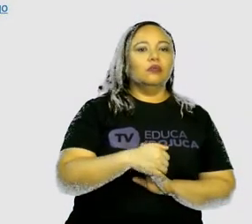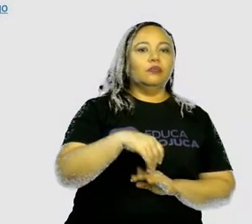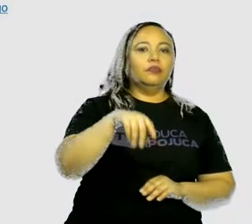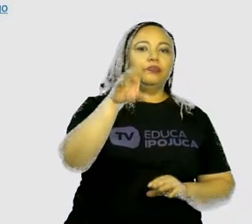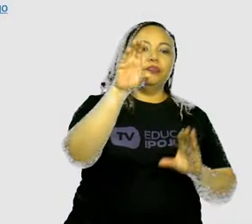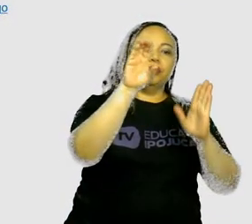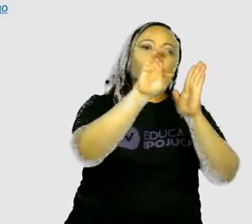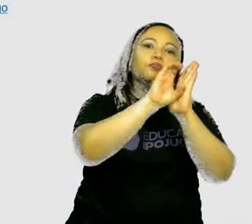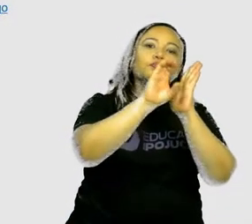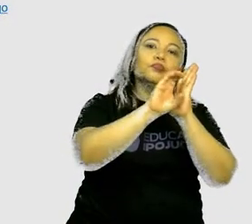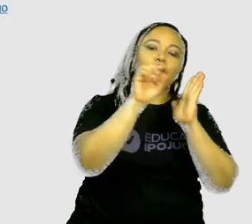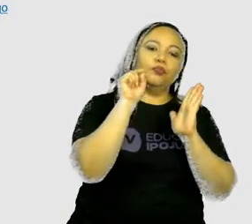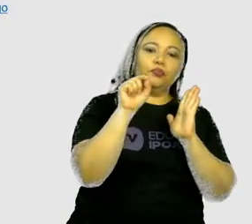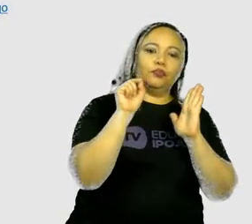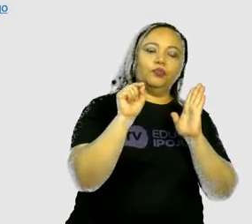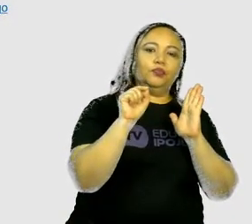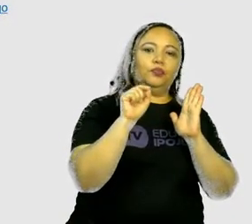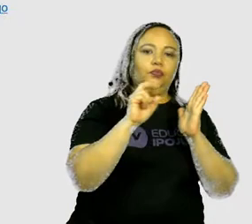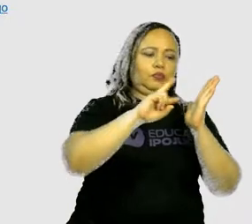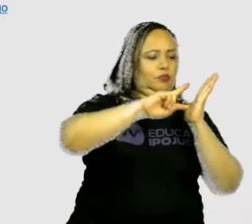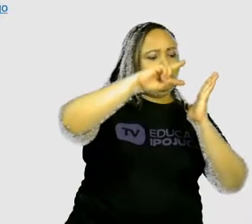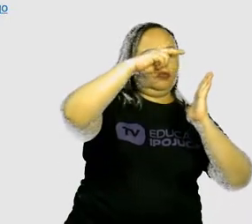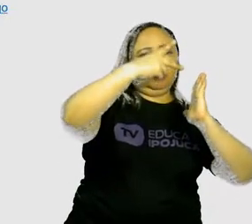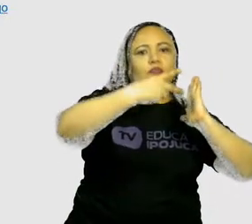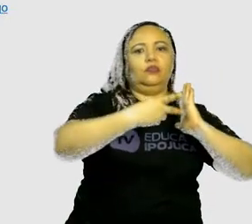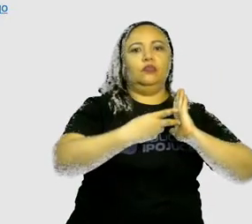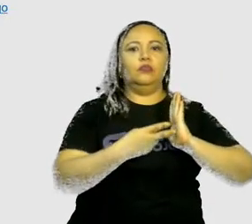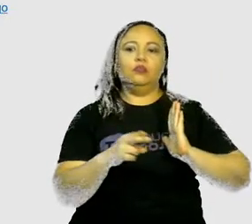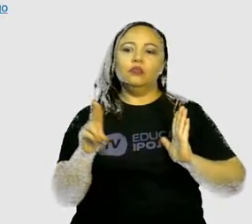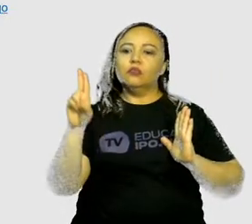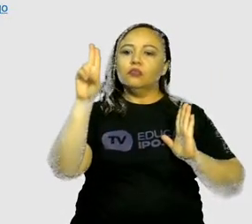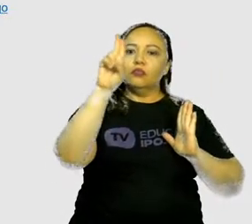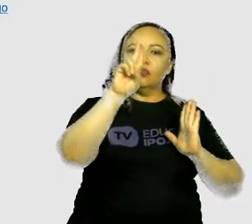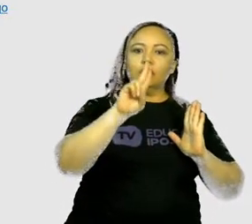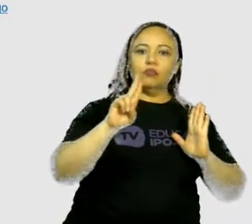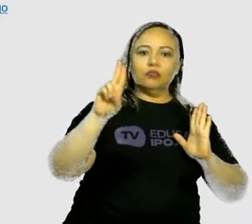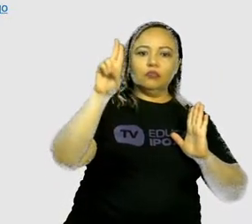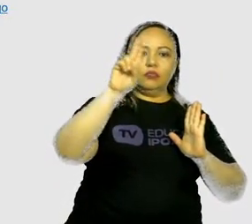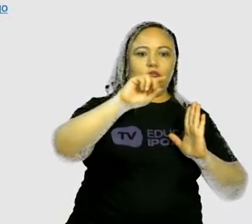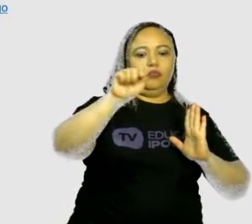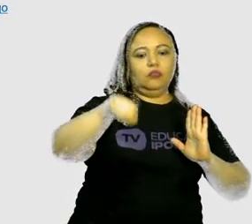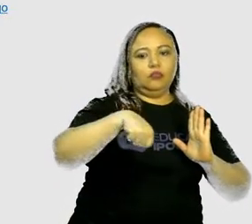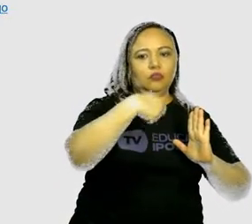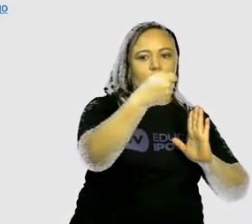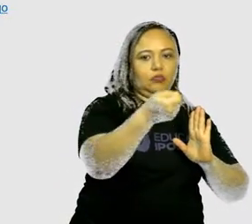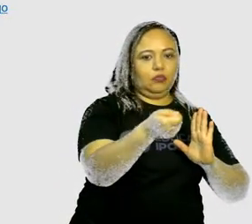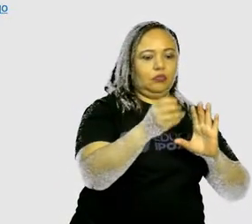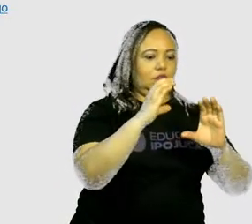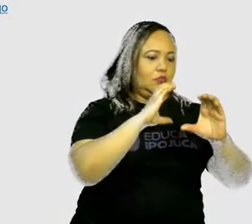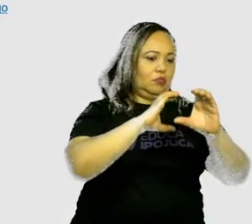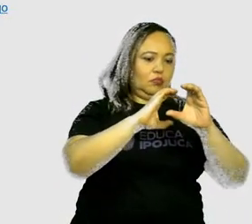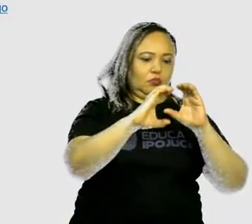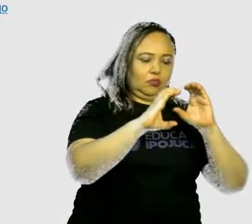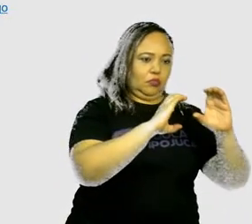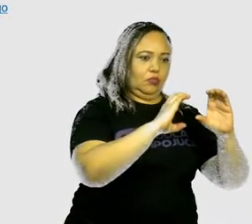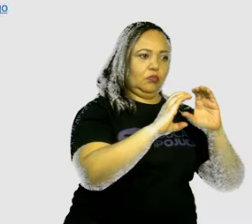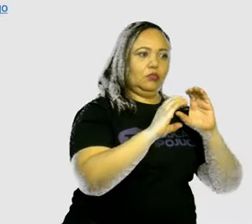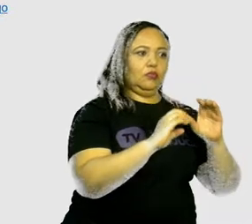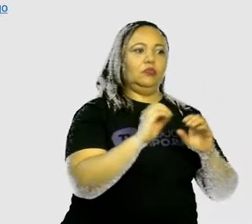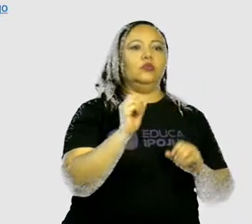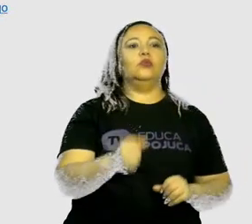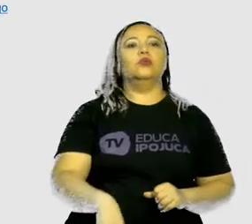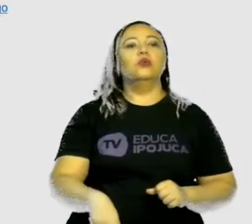Códigos. Código é uma palavra usada para nomear um tipo de comunicação composta por